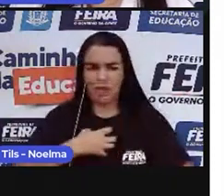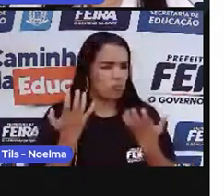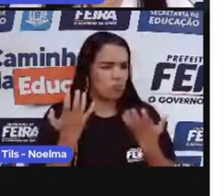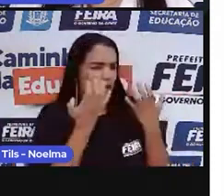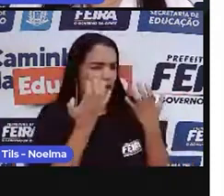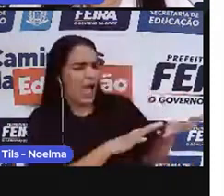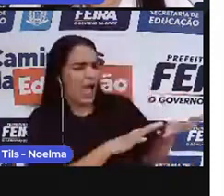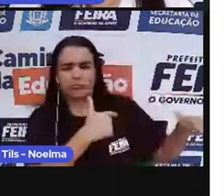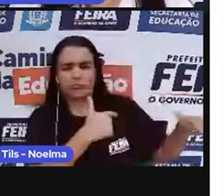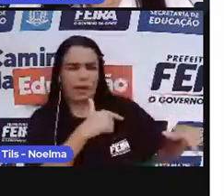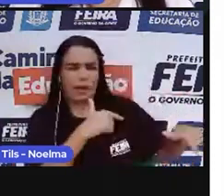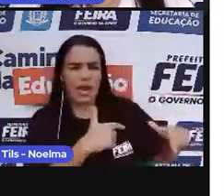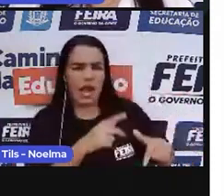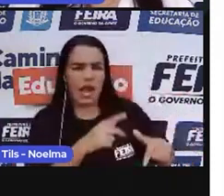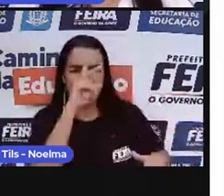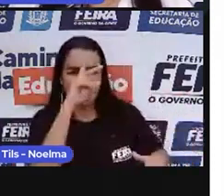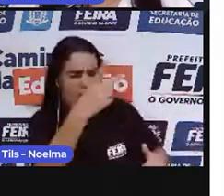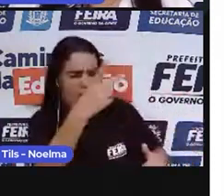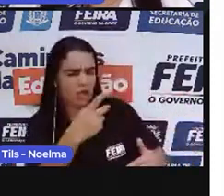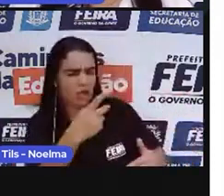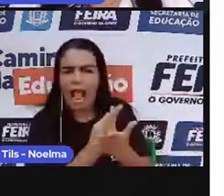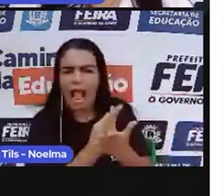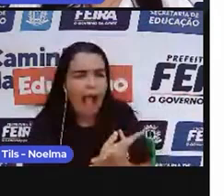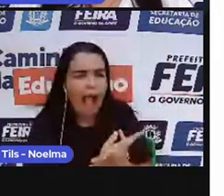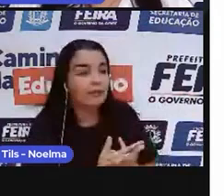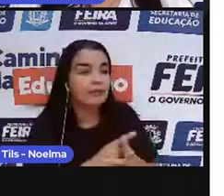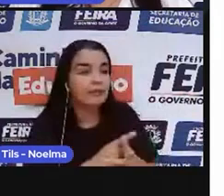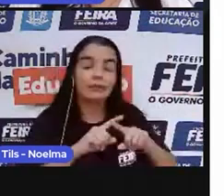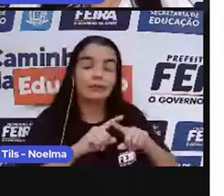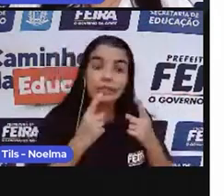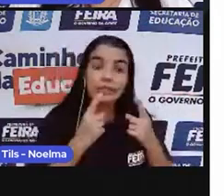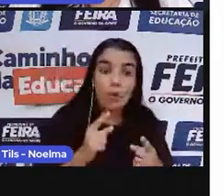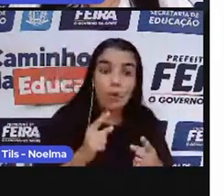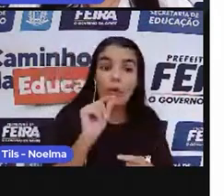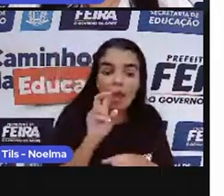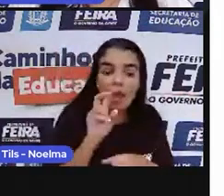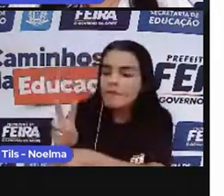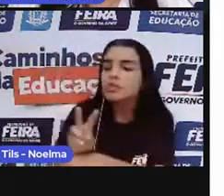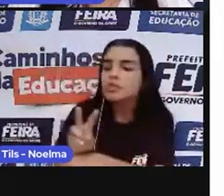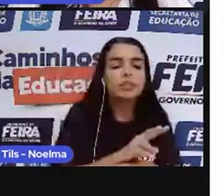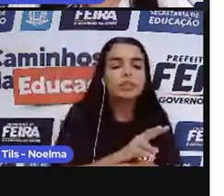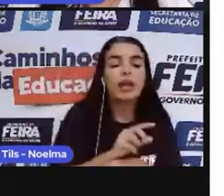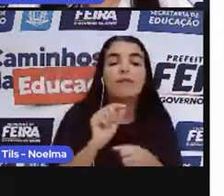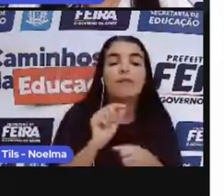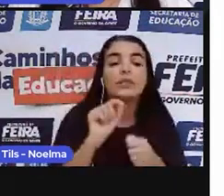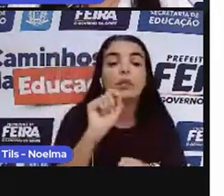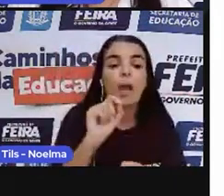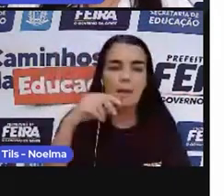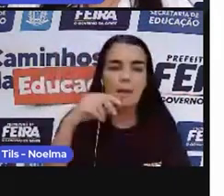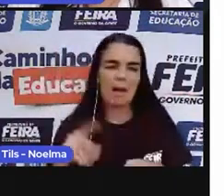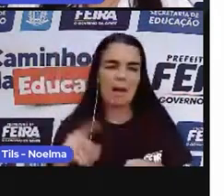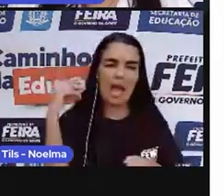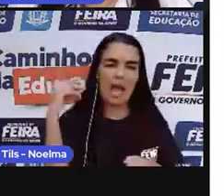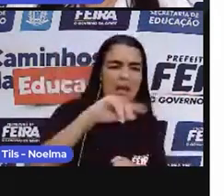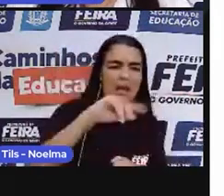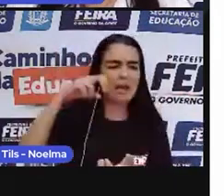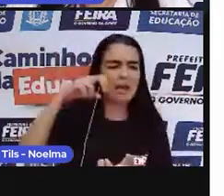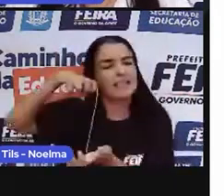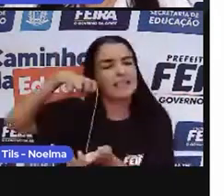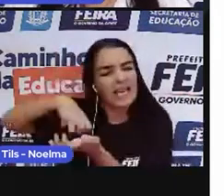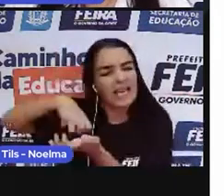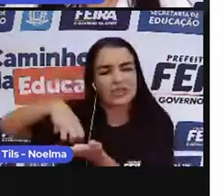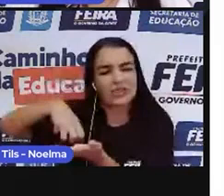trabalho, né? Os feitores, eles castigavam esses escravos, que poderia ser uma palmatória, né? Que